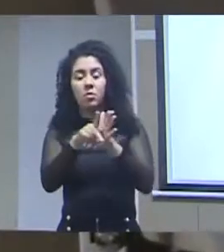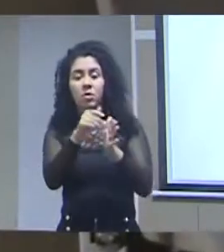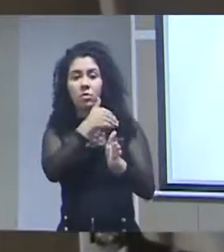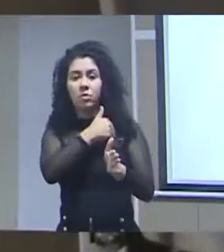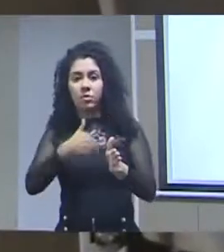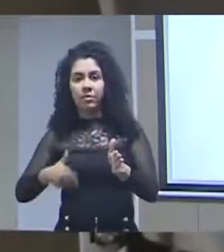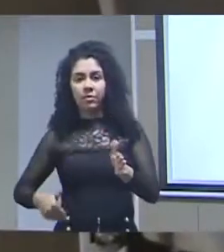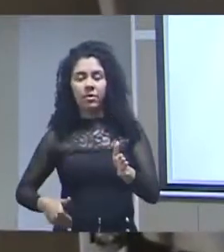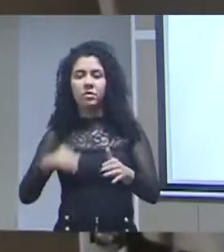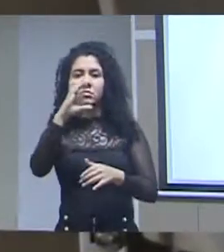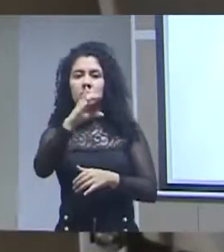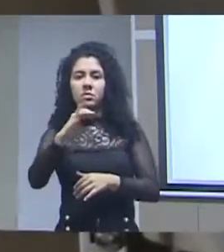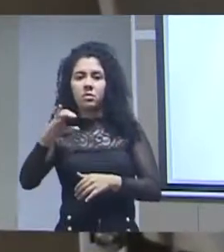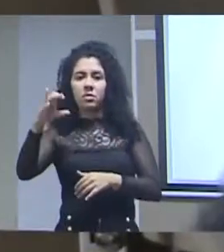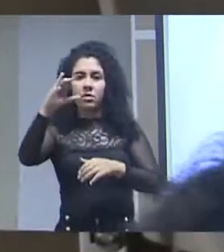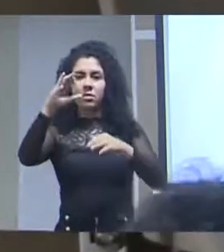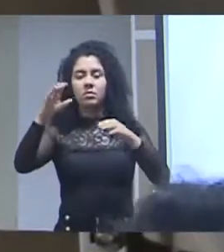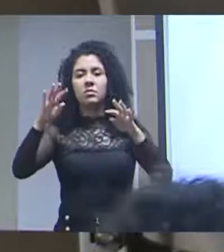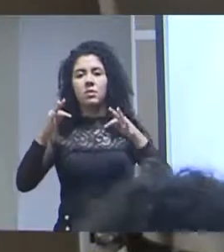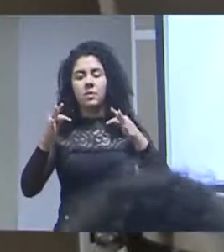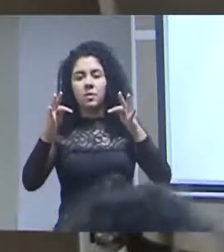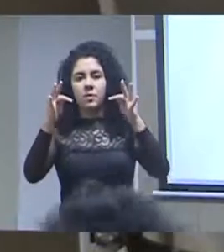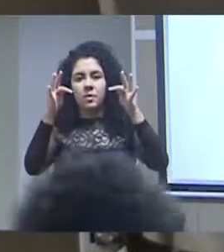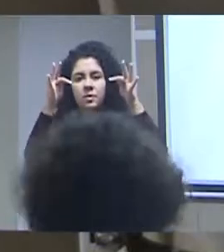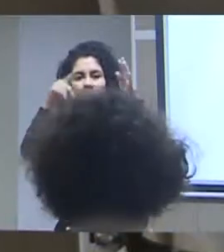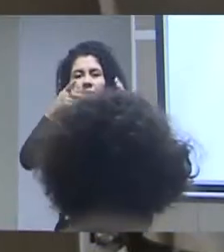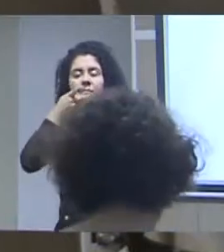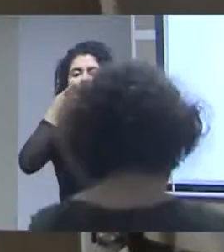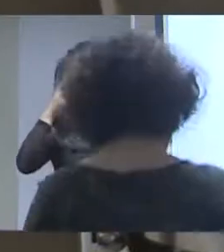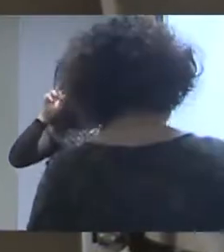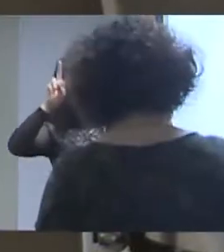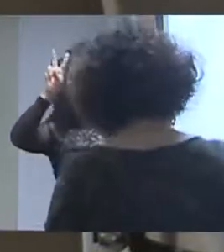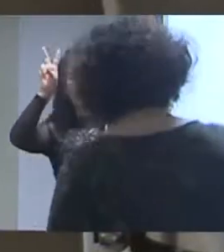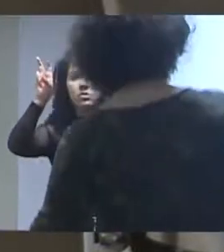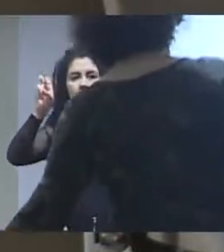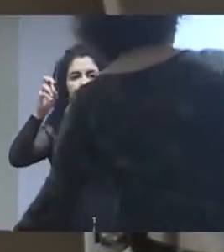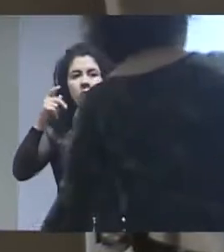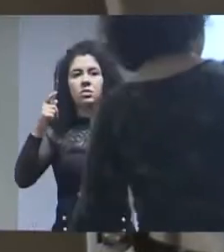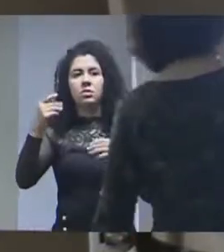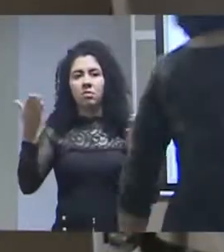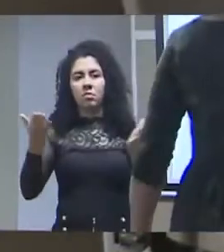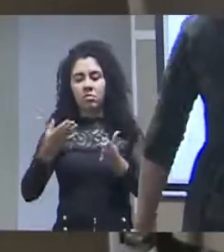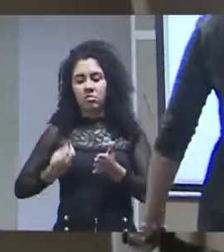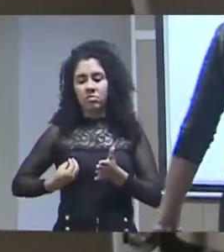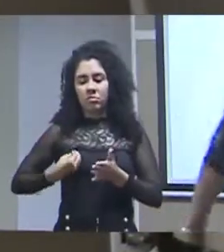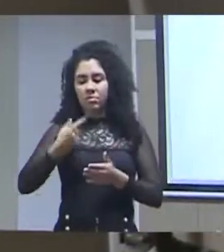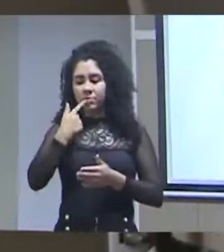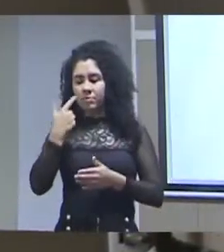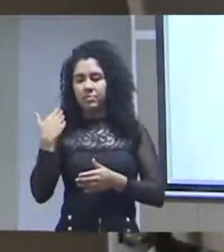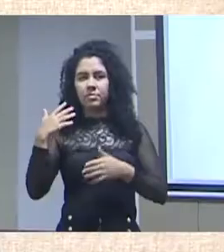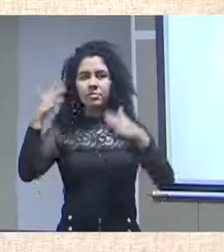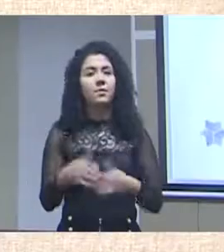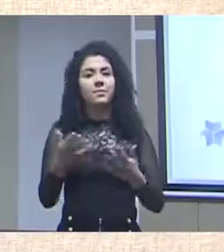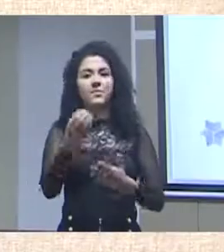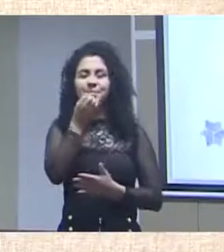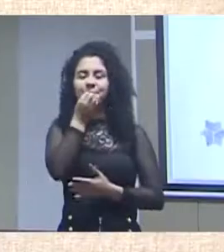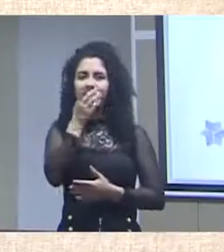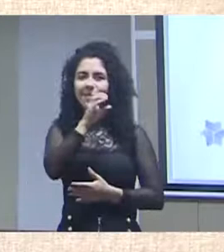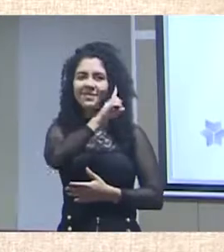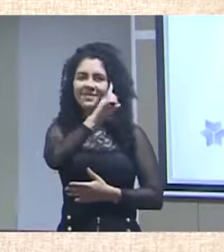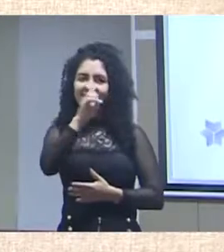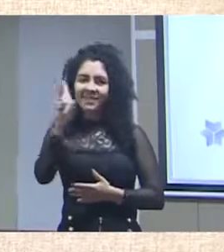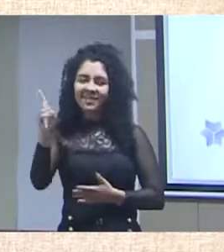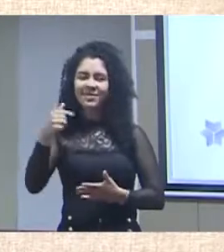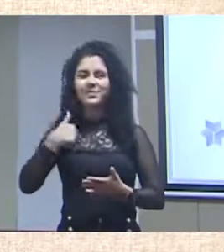de Informação e Ciência e Tecnologia, que irá abordar o tema das novas fronteiras da ciência aberta no contexto atual. Bom dia,